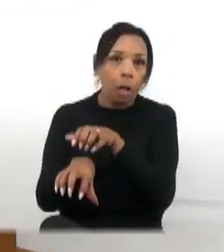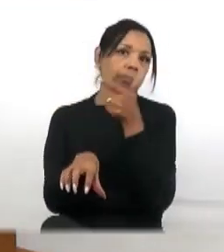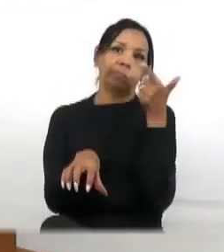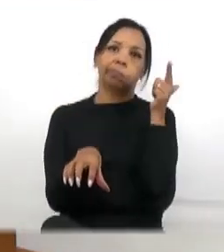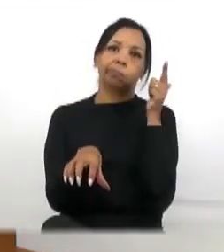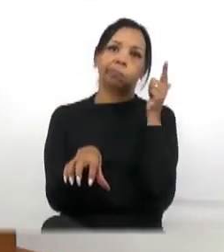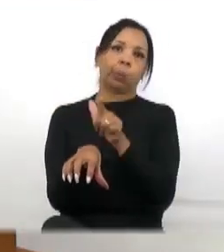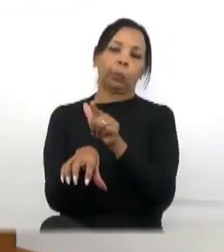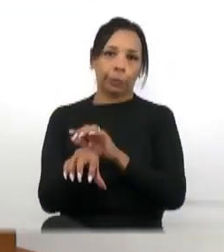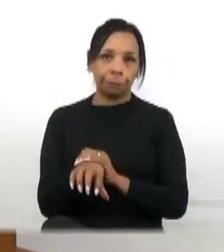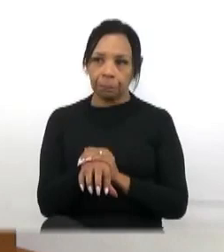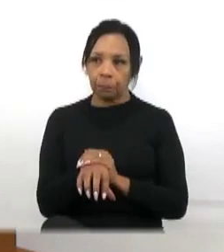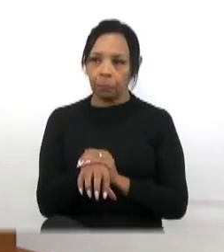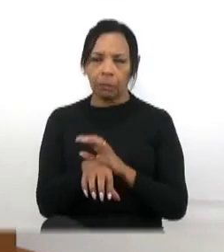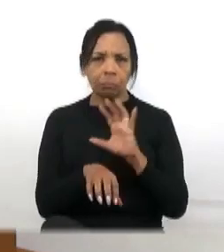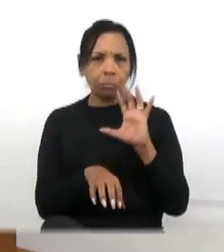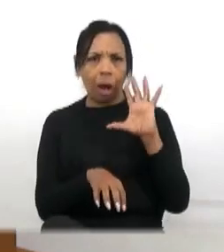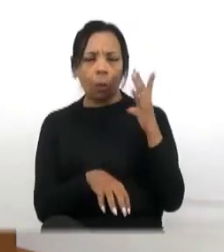não sei o que acontece.